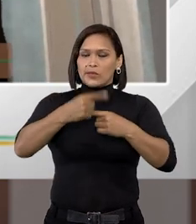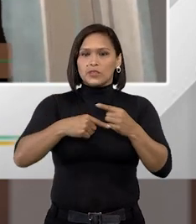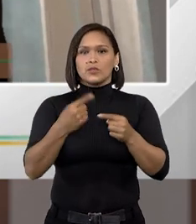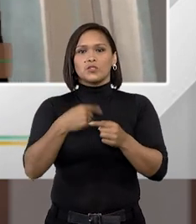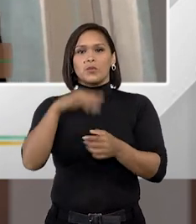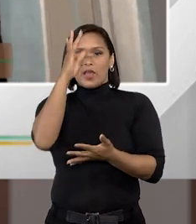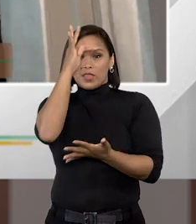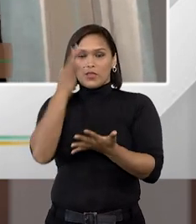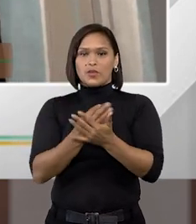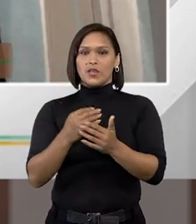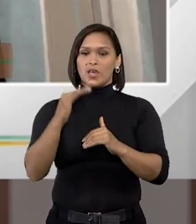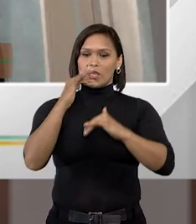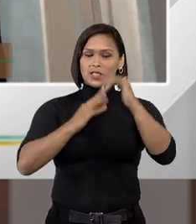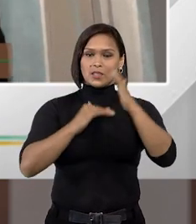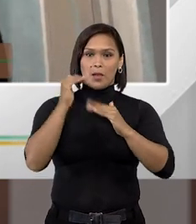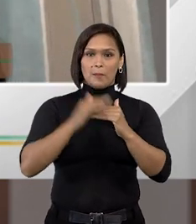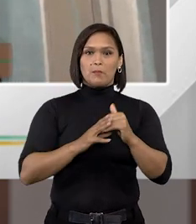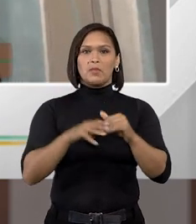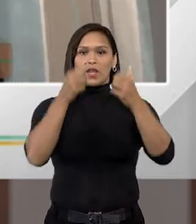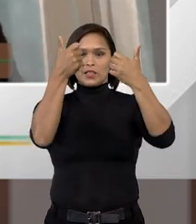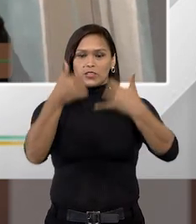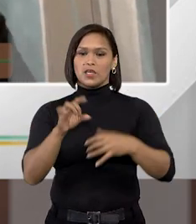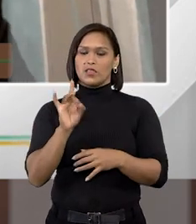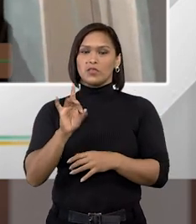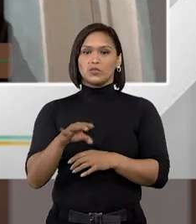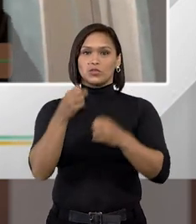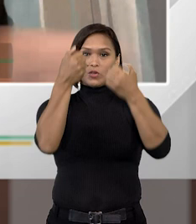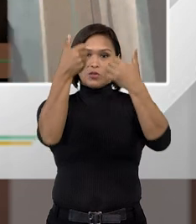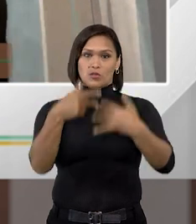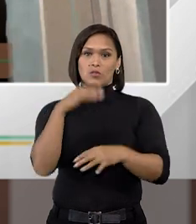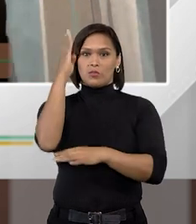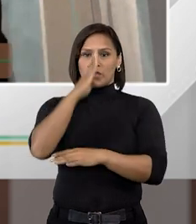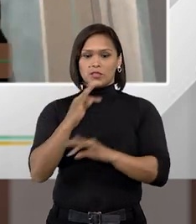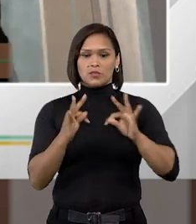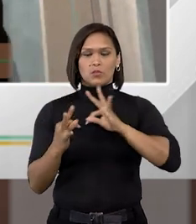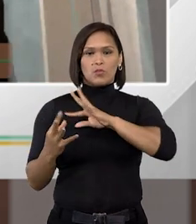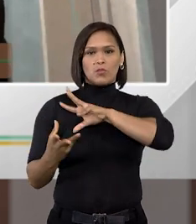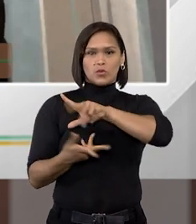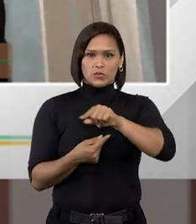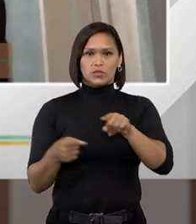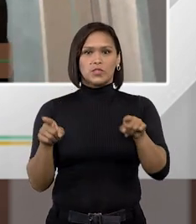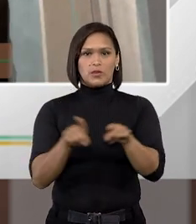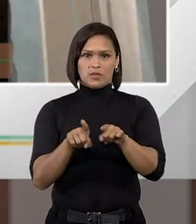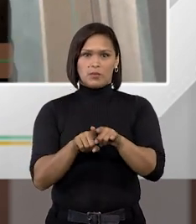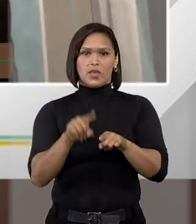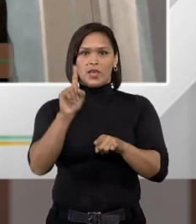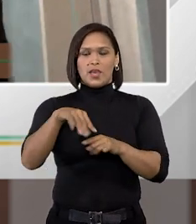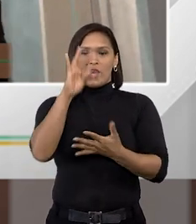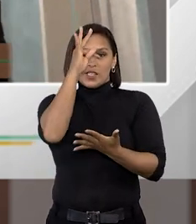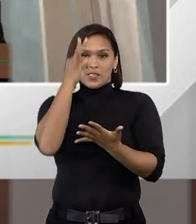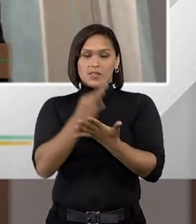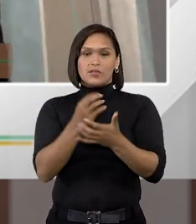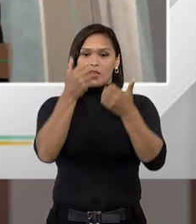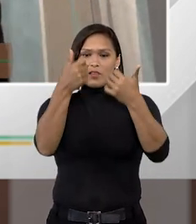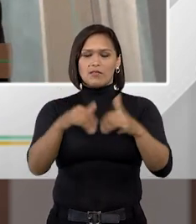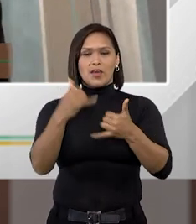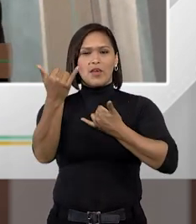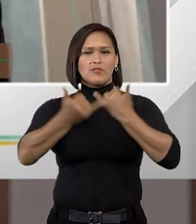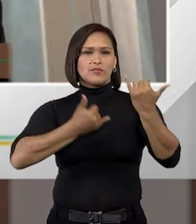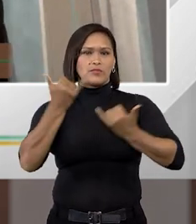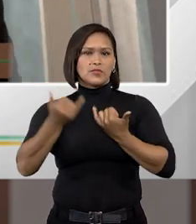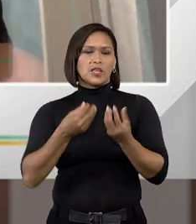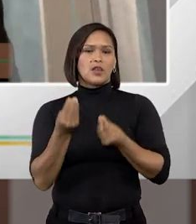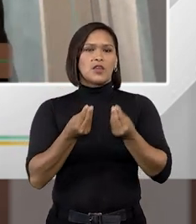teoria que explica a prática de delitos não só no Brasil mas no contexto conglobante no contexto mundial essa teoria ela vai dizer a nós que